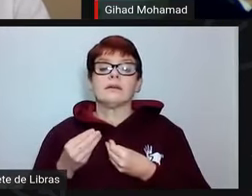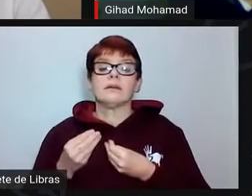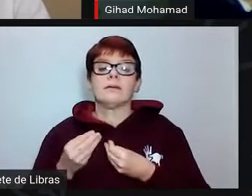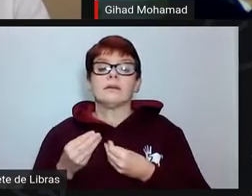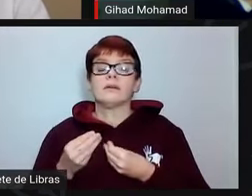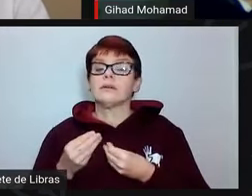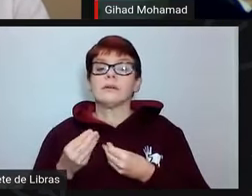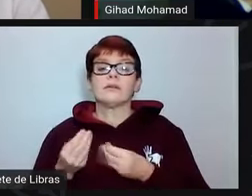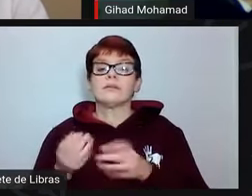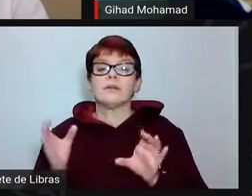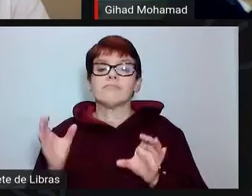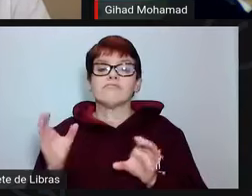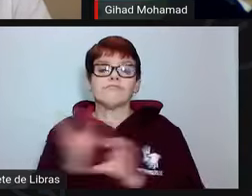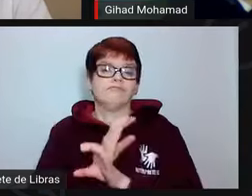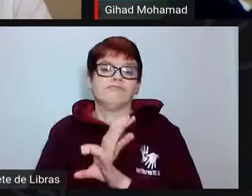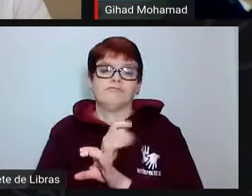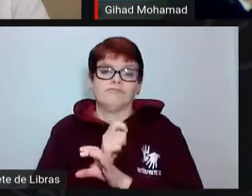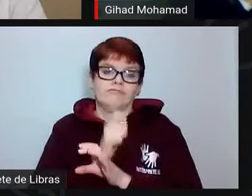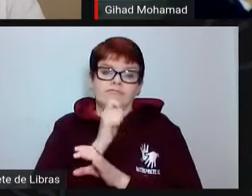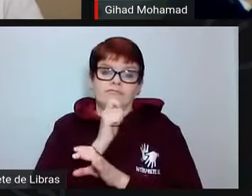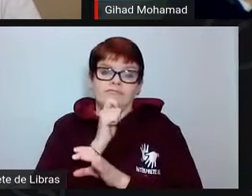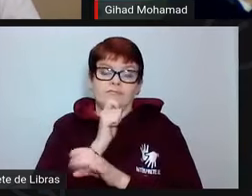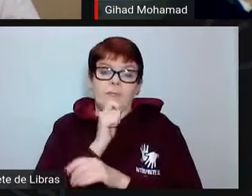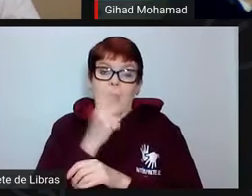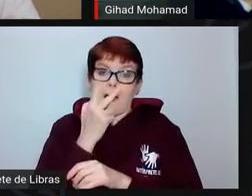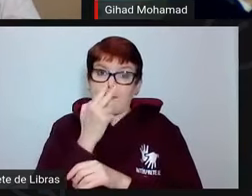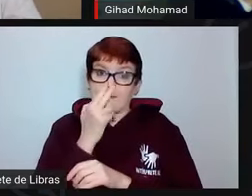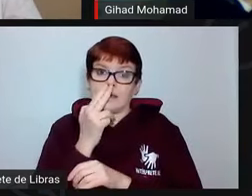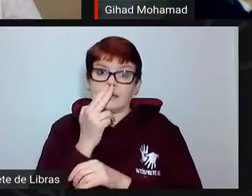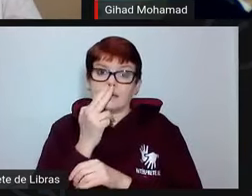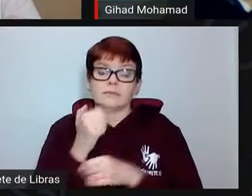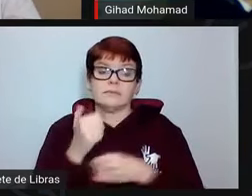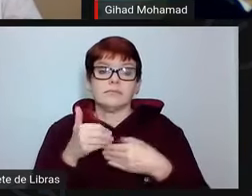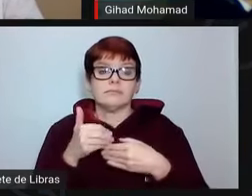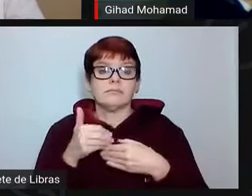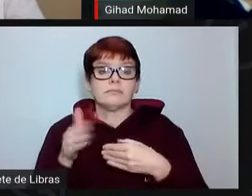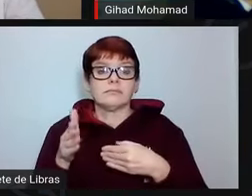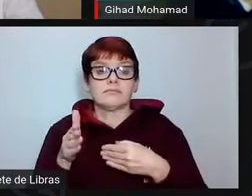inconclusivos, deixando margem de fato para que